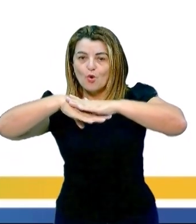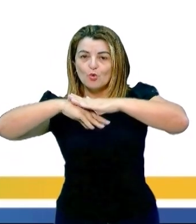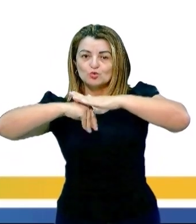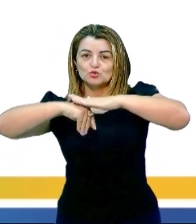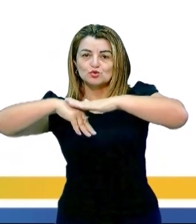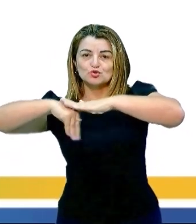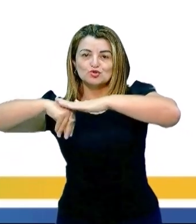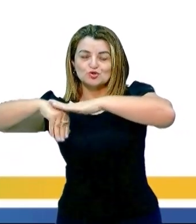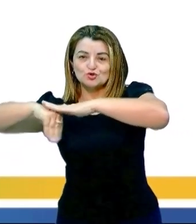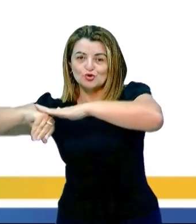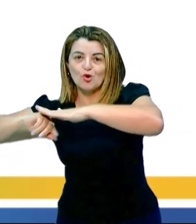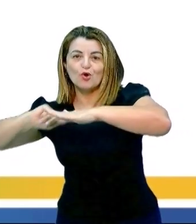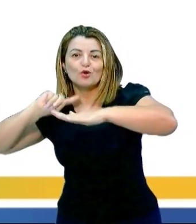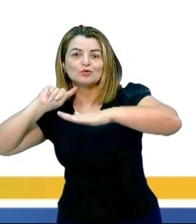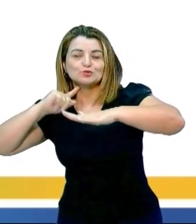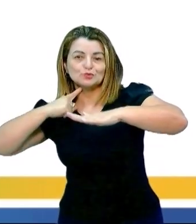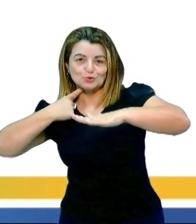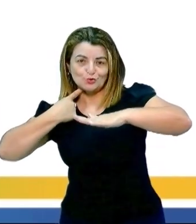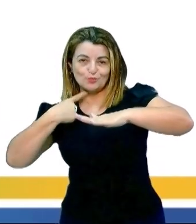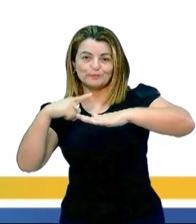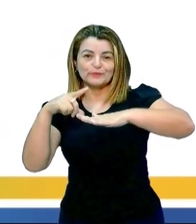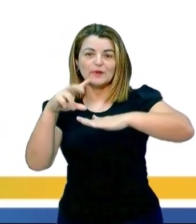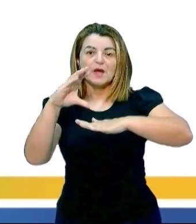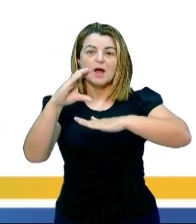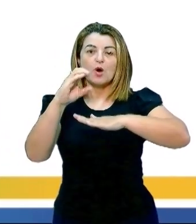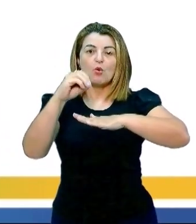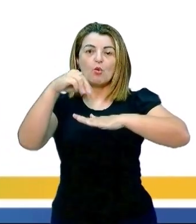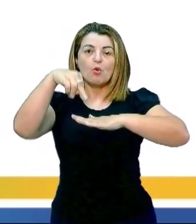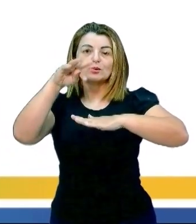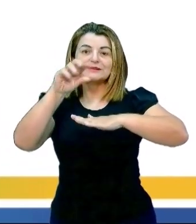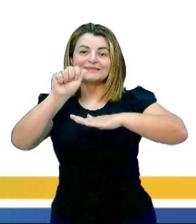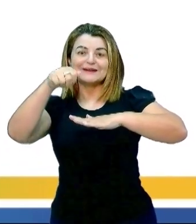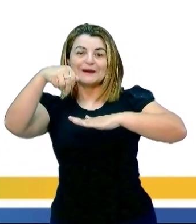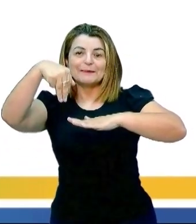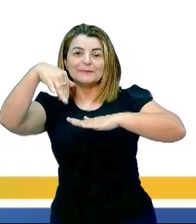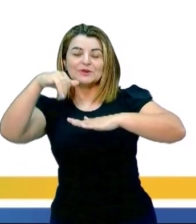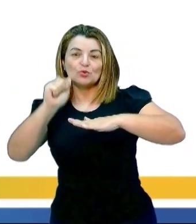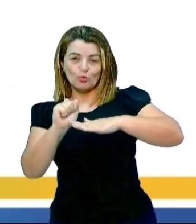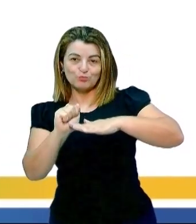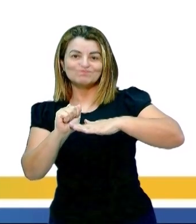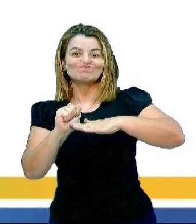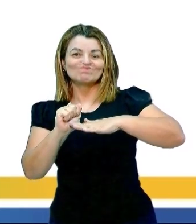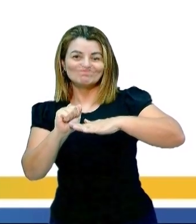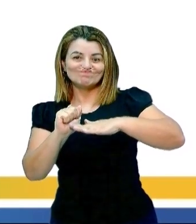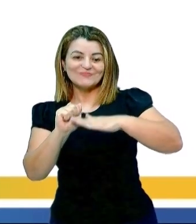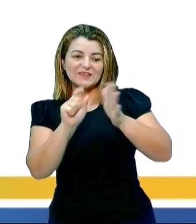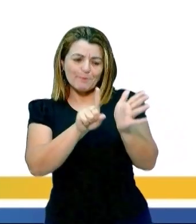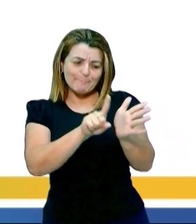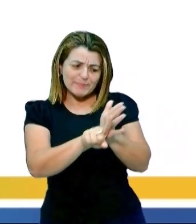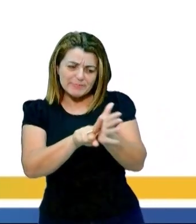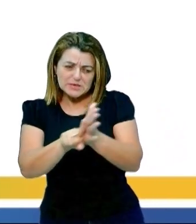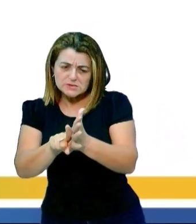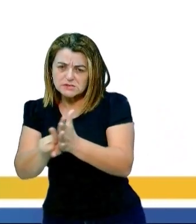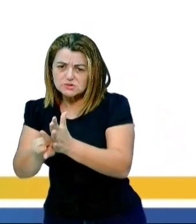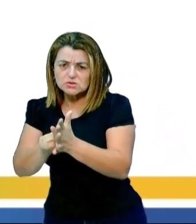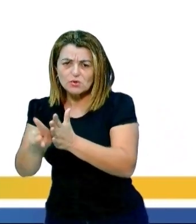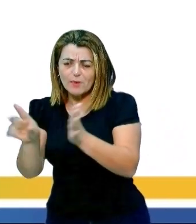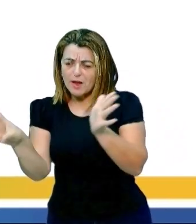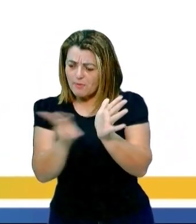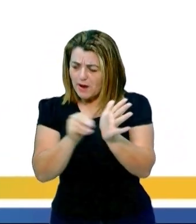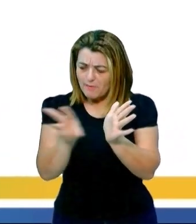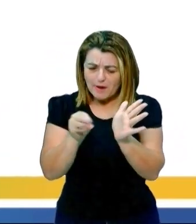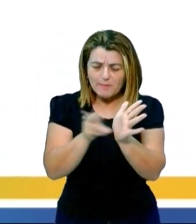teve que ser feito todo um estudo com relatório para poder